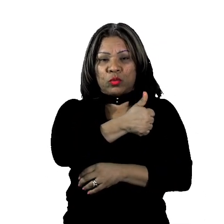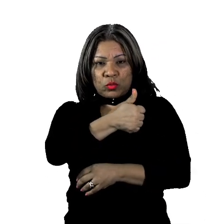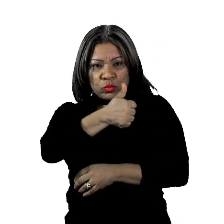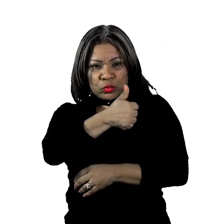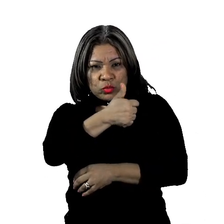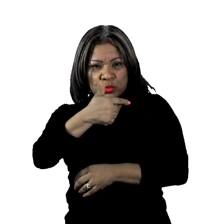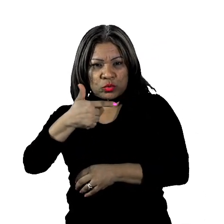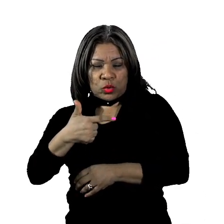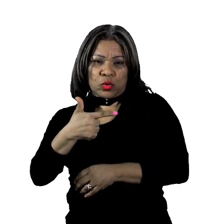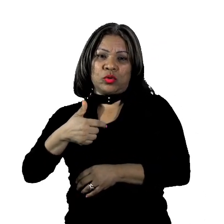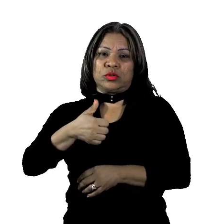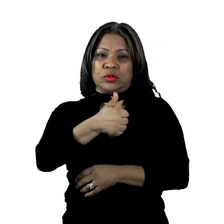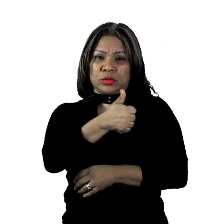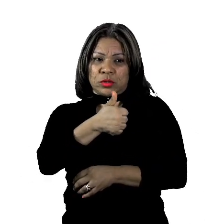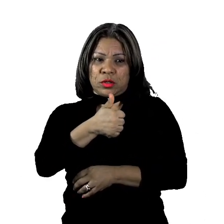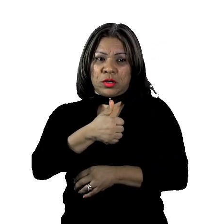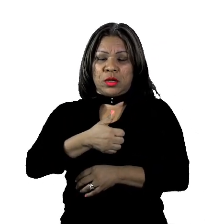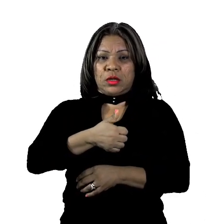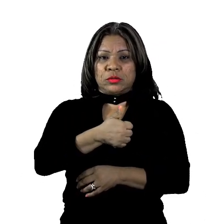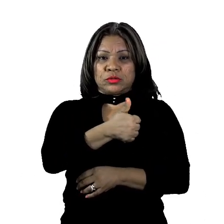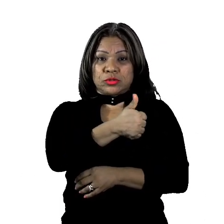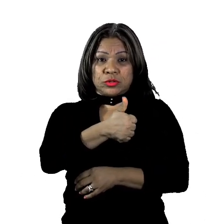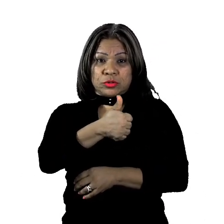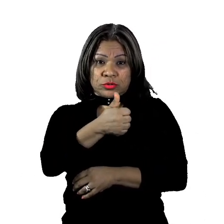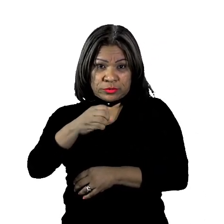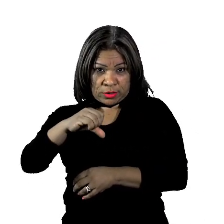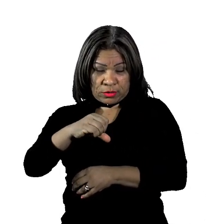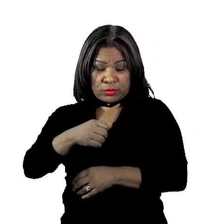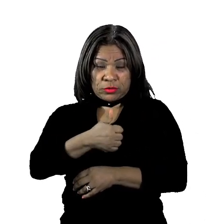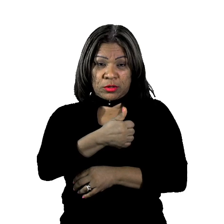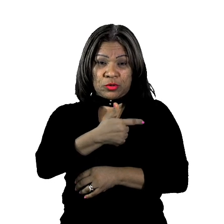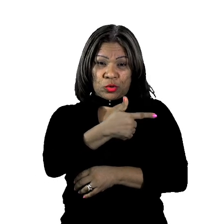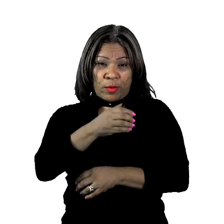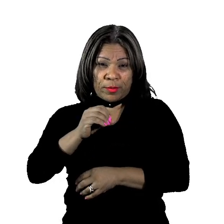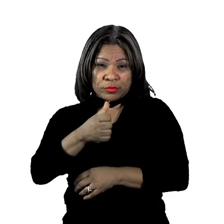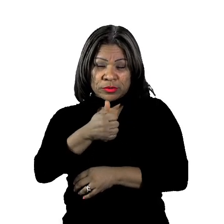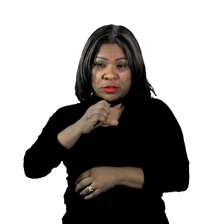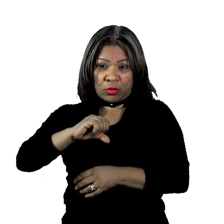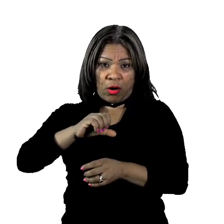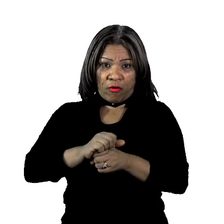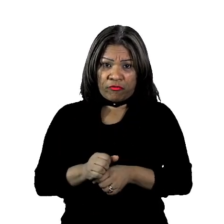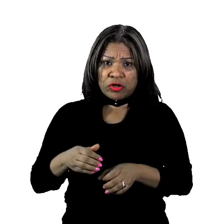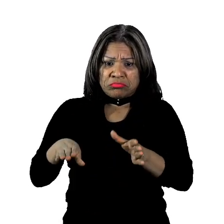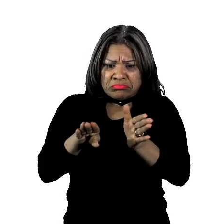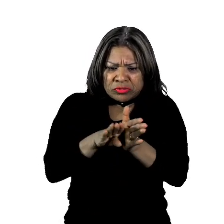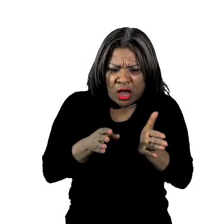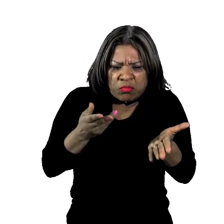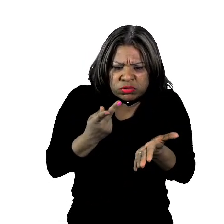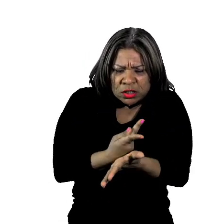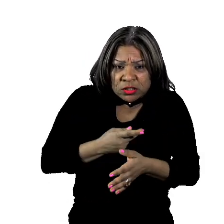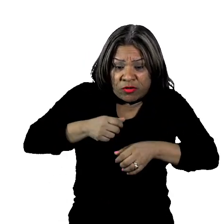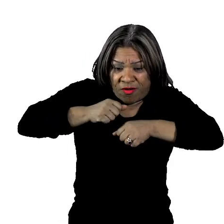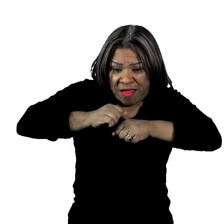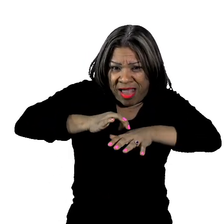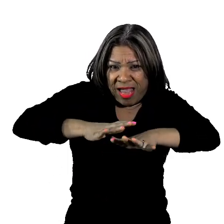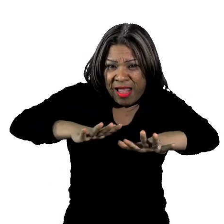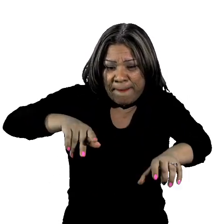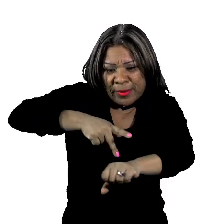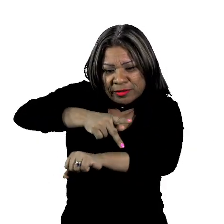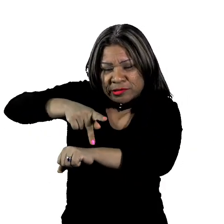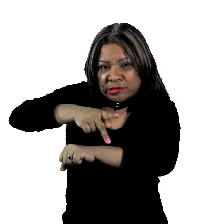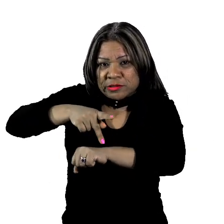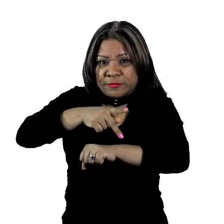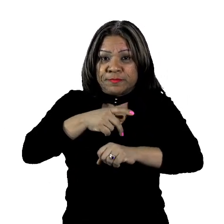registrados na China e vem se espalhando pelo mundo, com casos em diversos países, como na